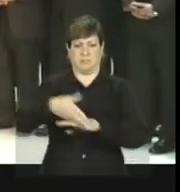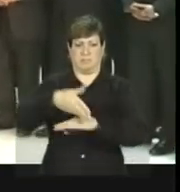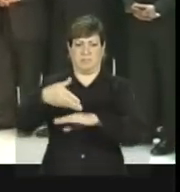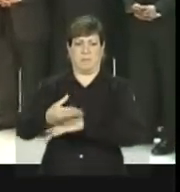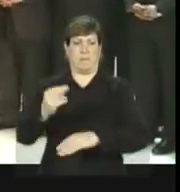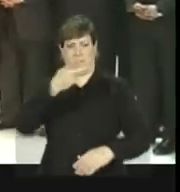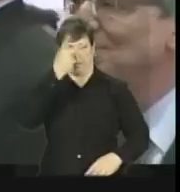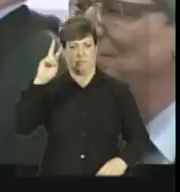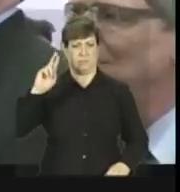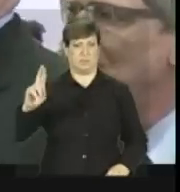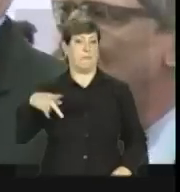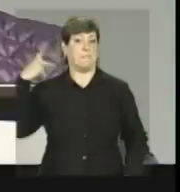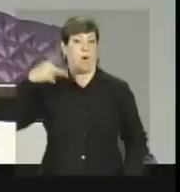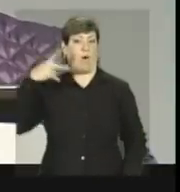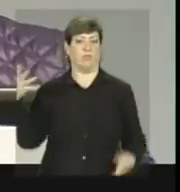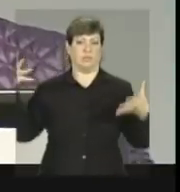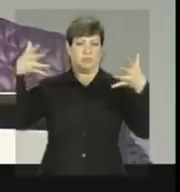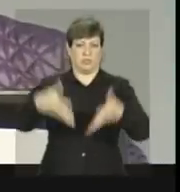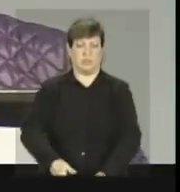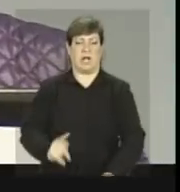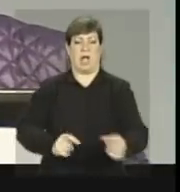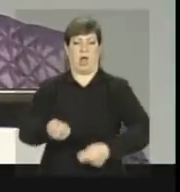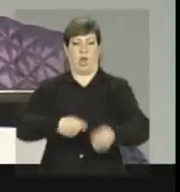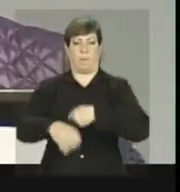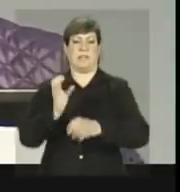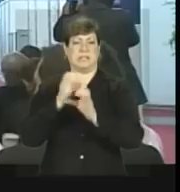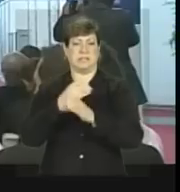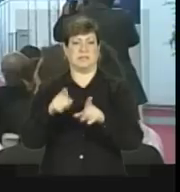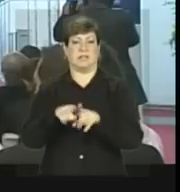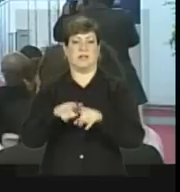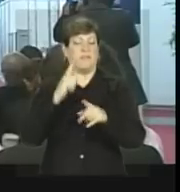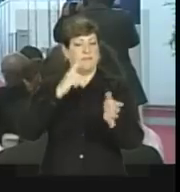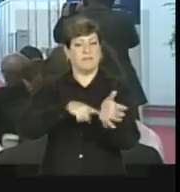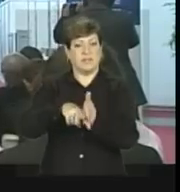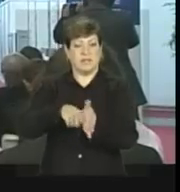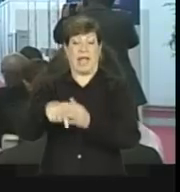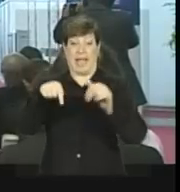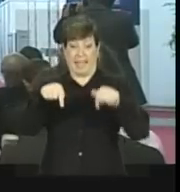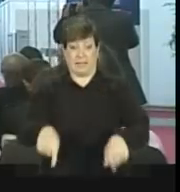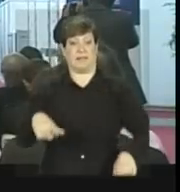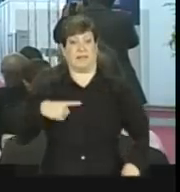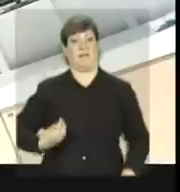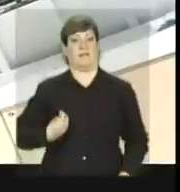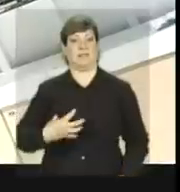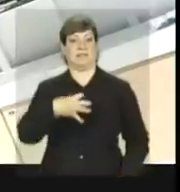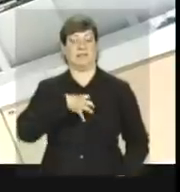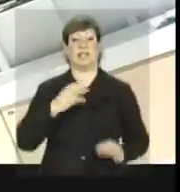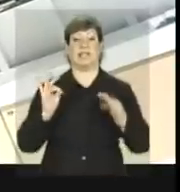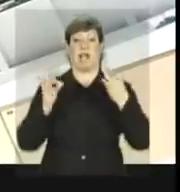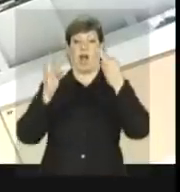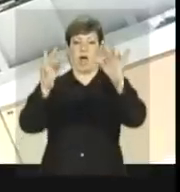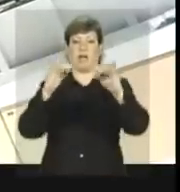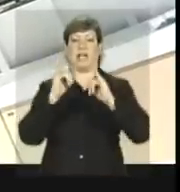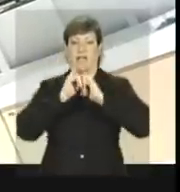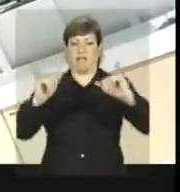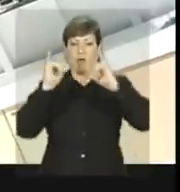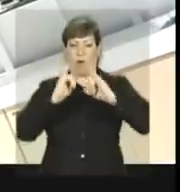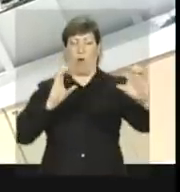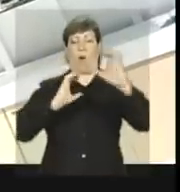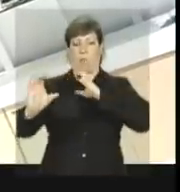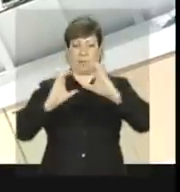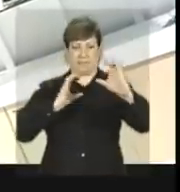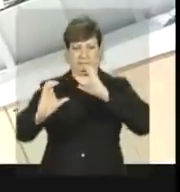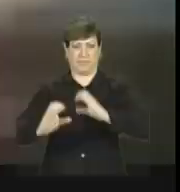representantes da política, economia, ciência e investigação. Aqui se vive e se sente a tecnologia da informação e